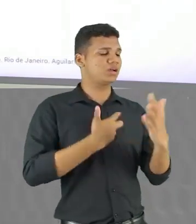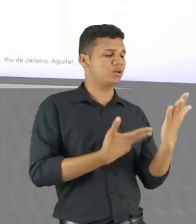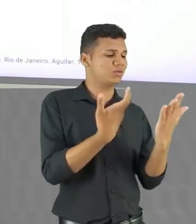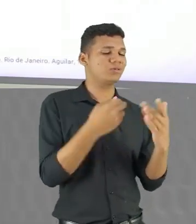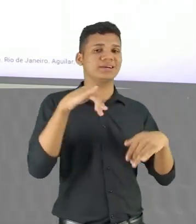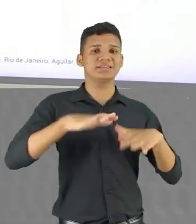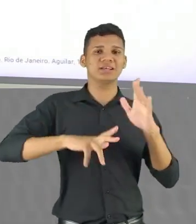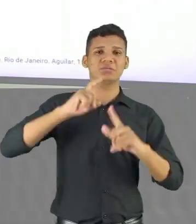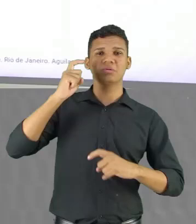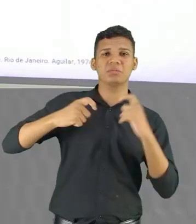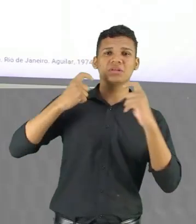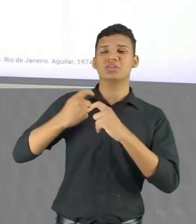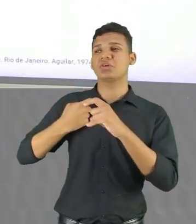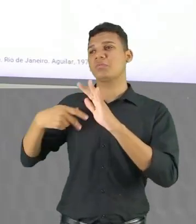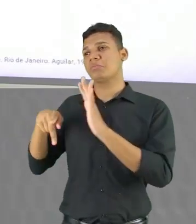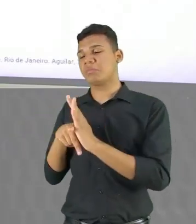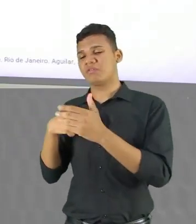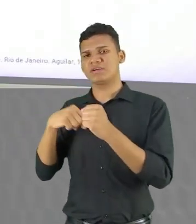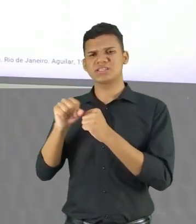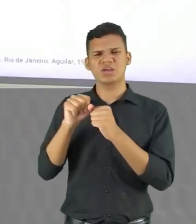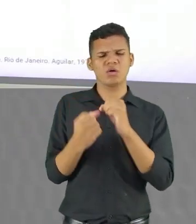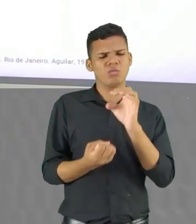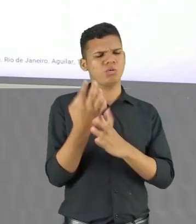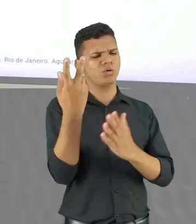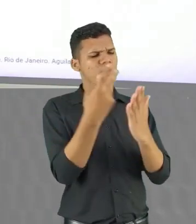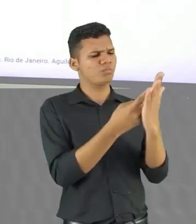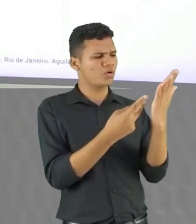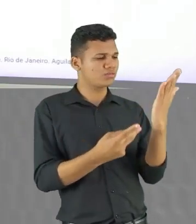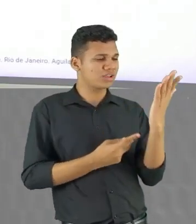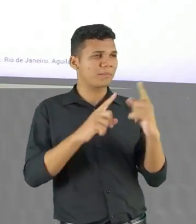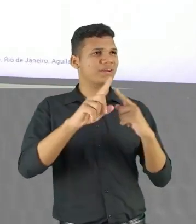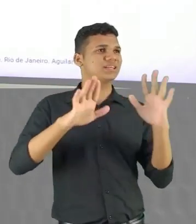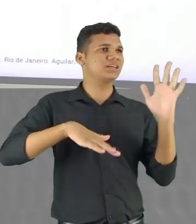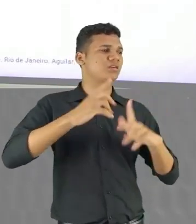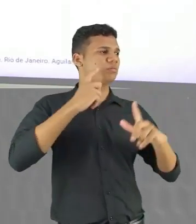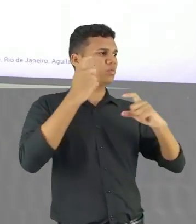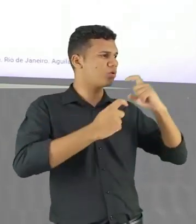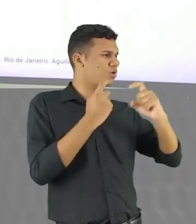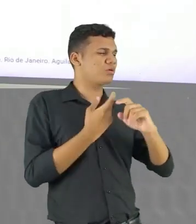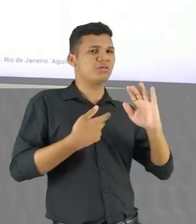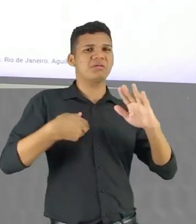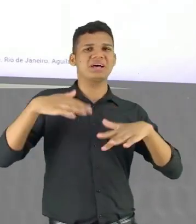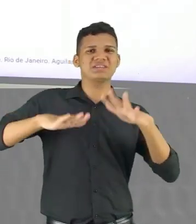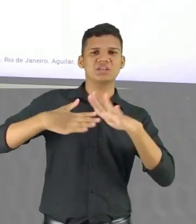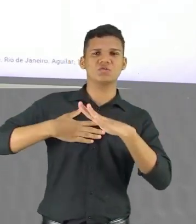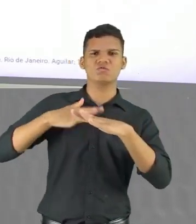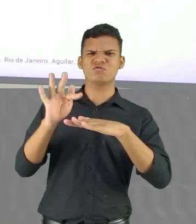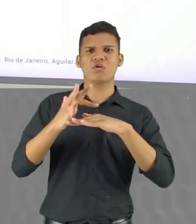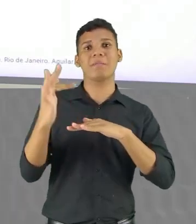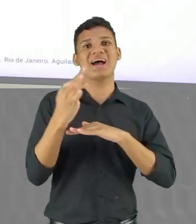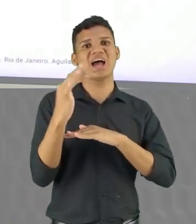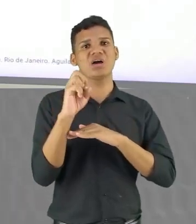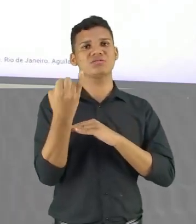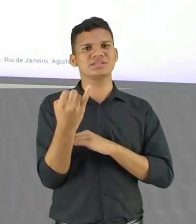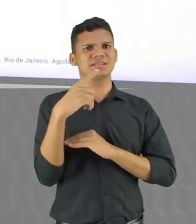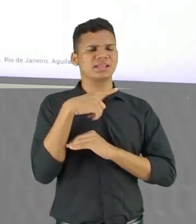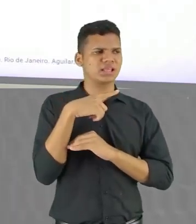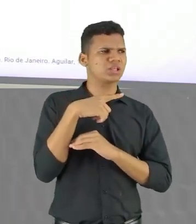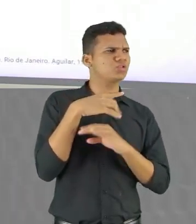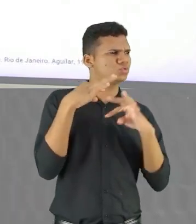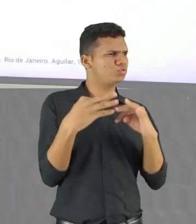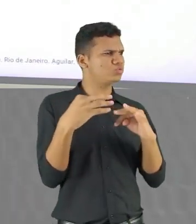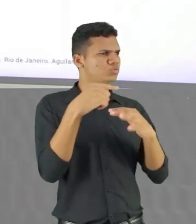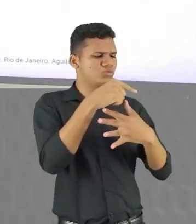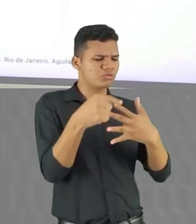preocupação de fazer poema é da gente verificar as poesias muito preocupadas com a formalidade, se tem metrificação, se está rimando,